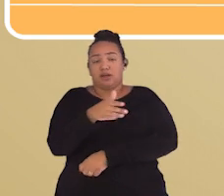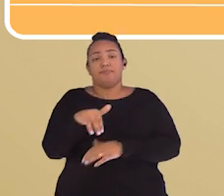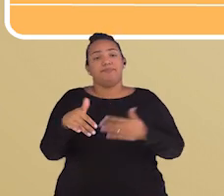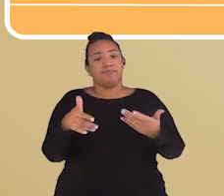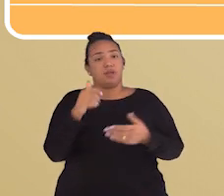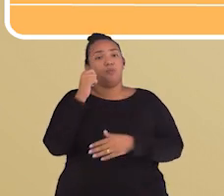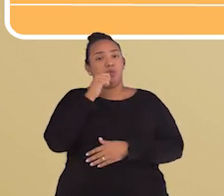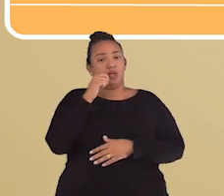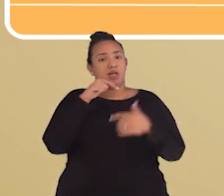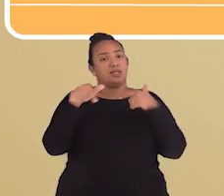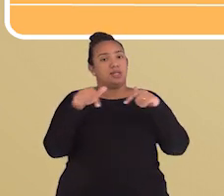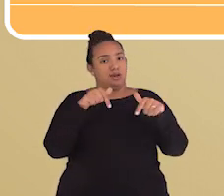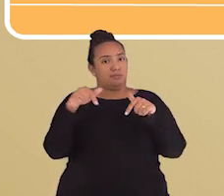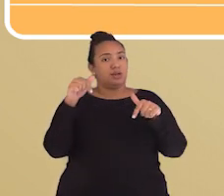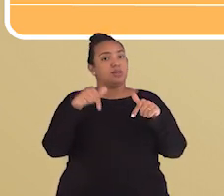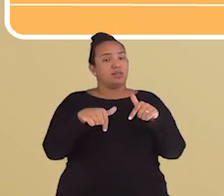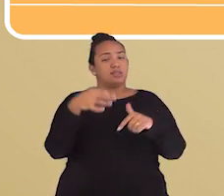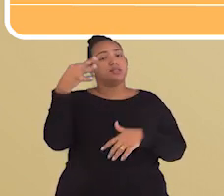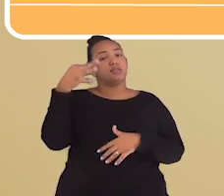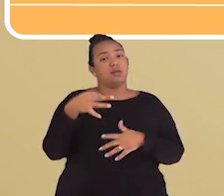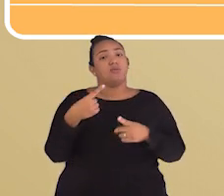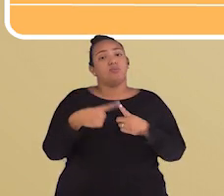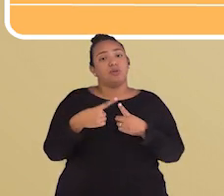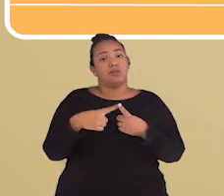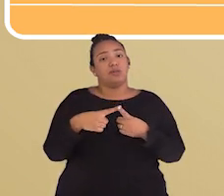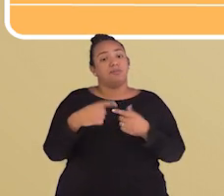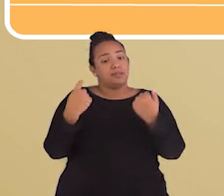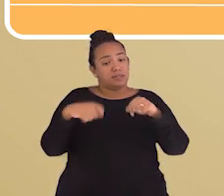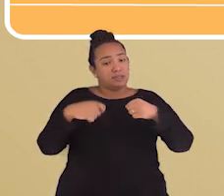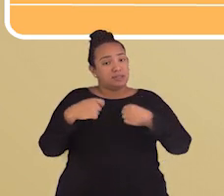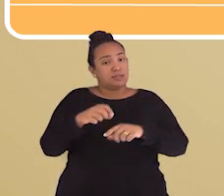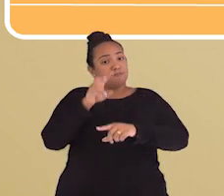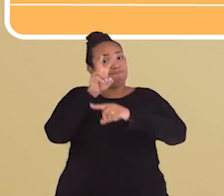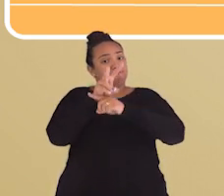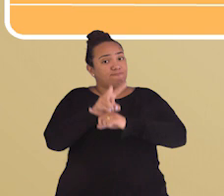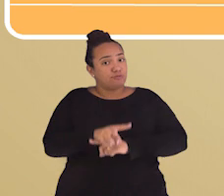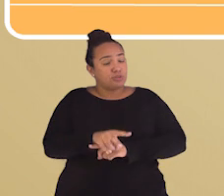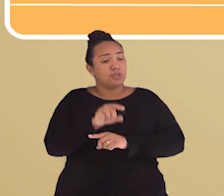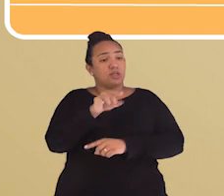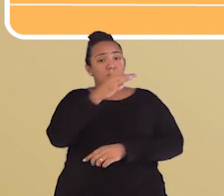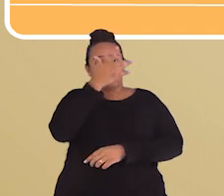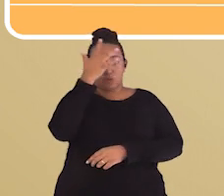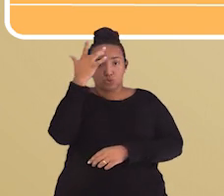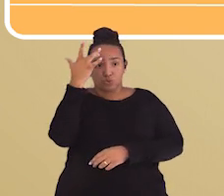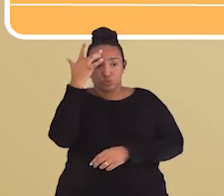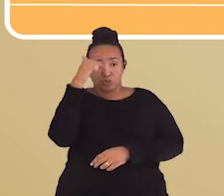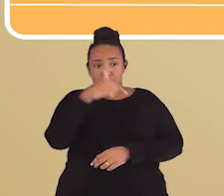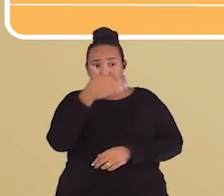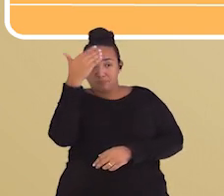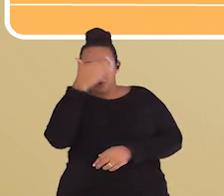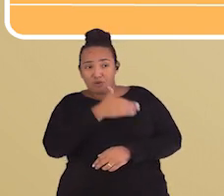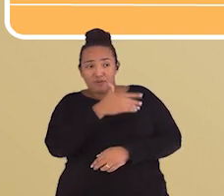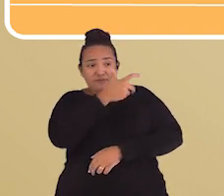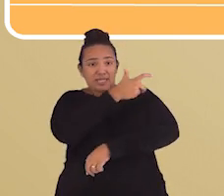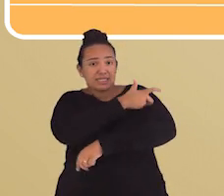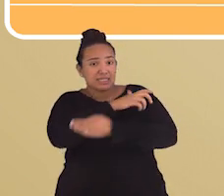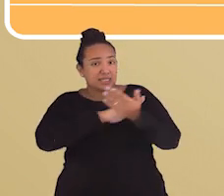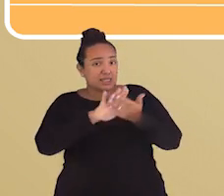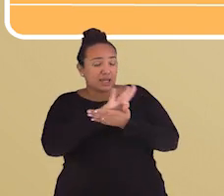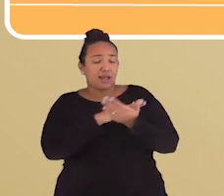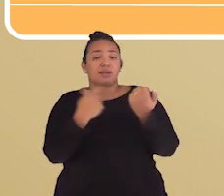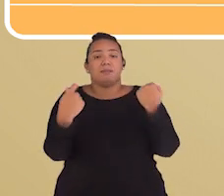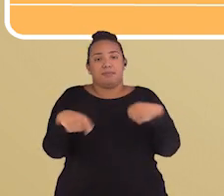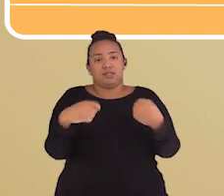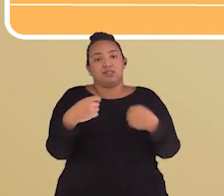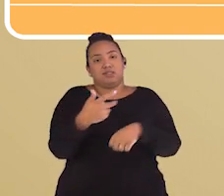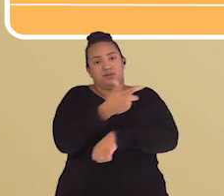tais doenças. A agente de saúde estava correta, pois precisa garantir que Eduarda e outras pessoas que não tiveram